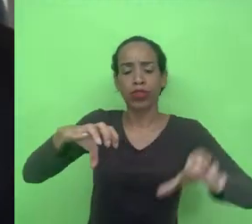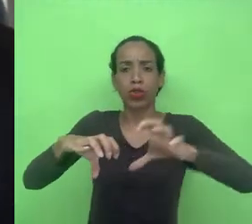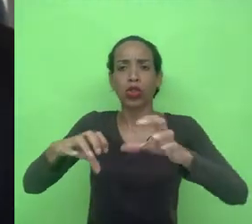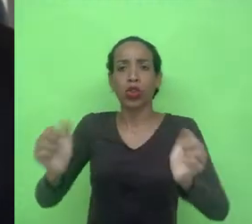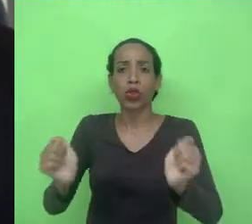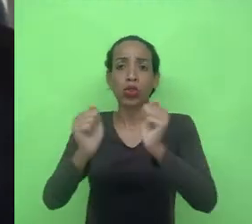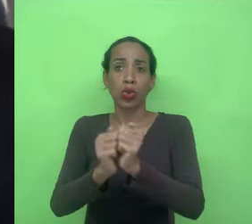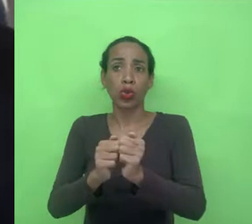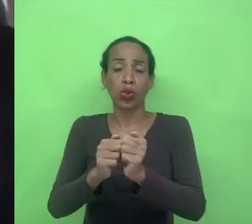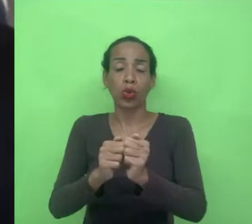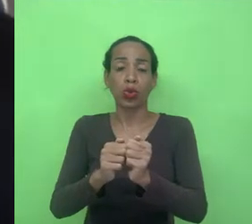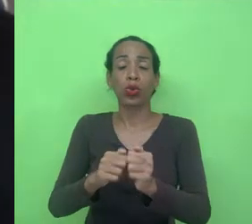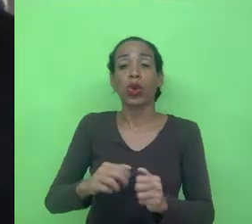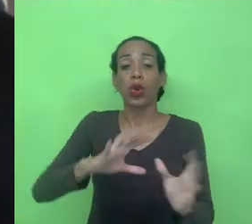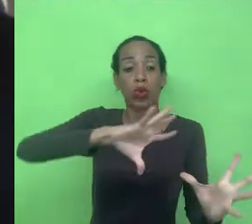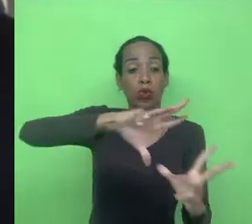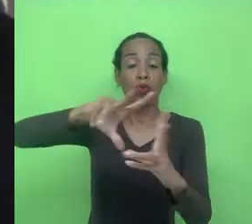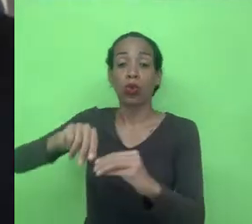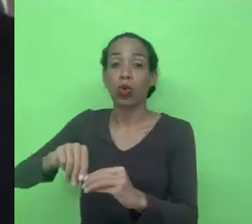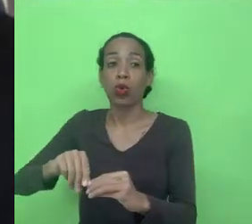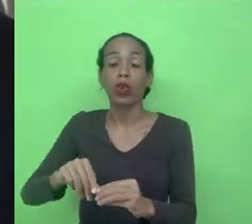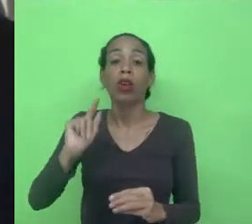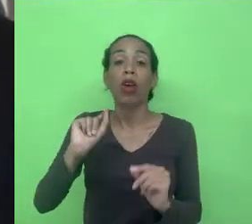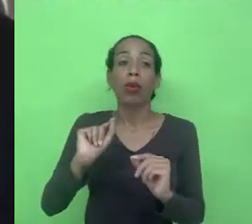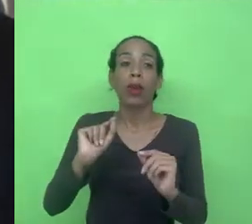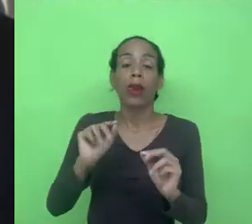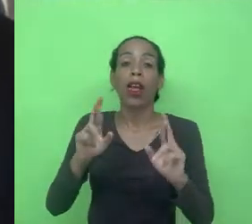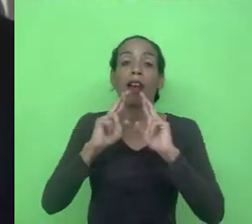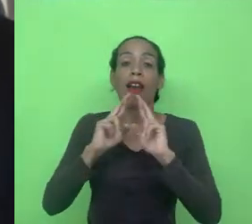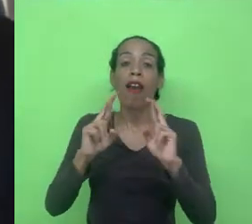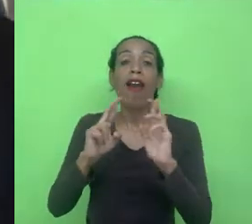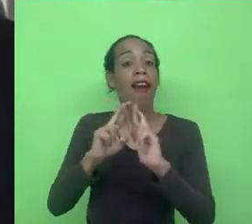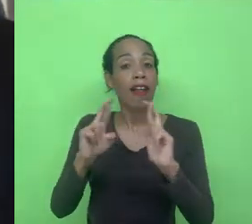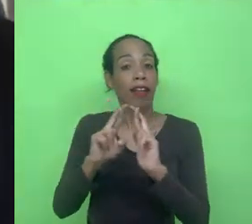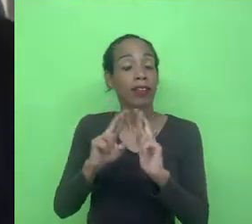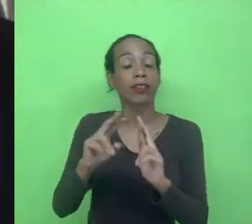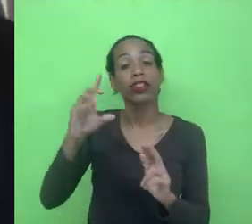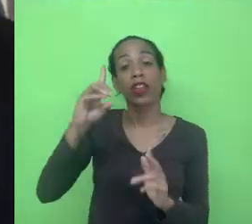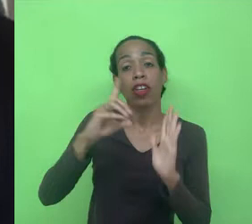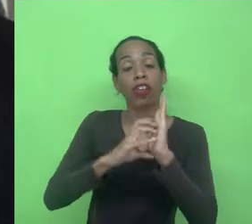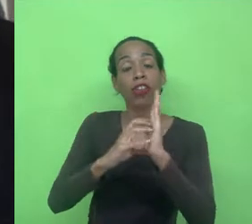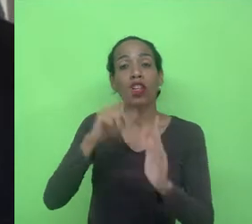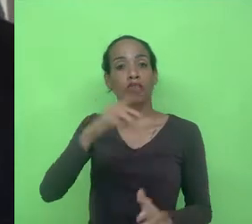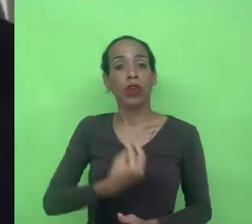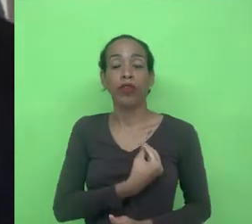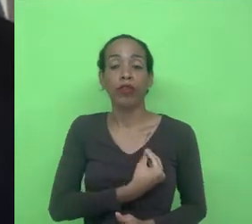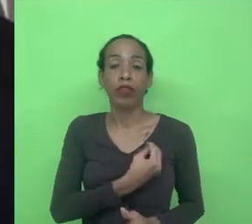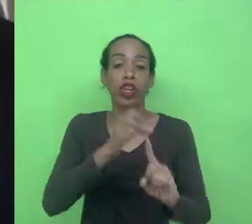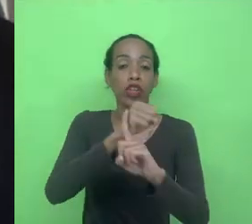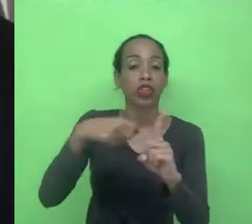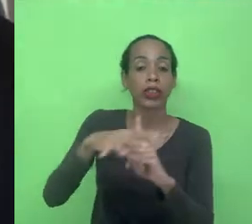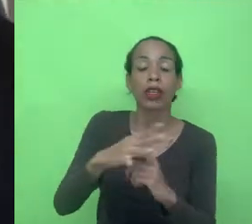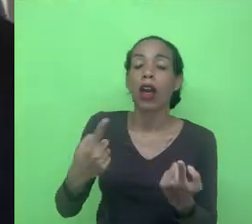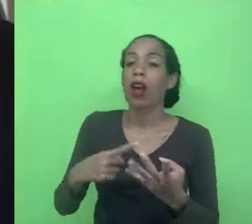relações de dados. São relações de dados, são a sua vida, sua vida social, sua vida pessoal, sua